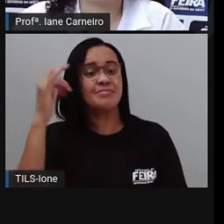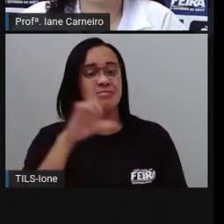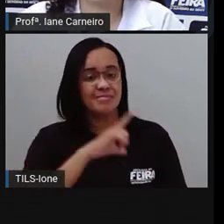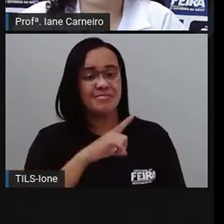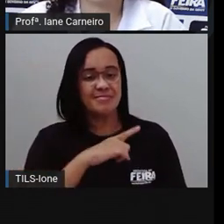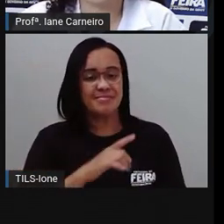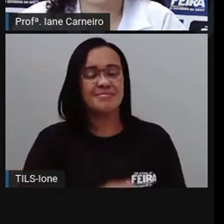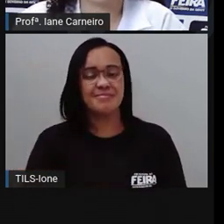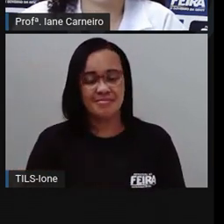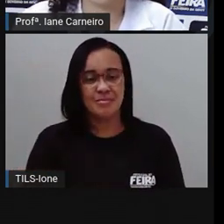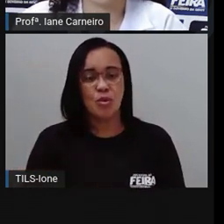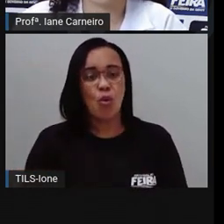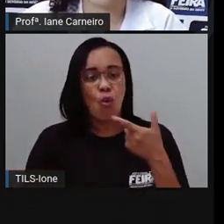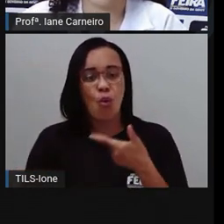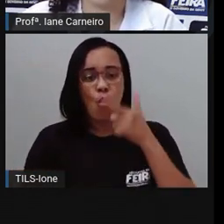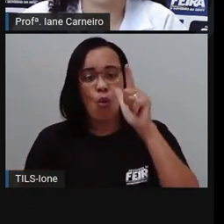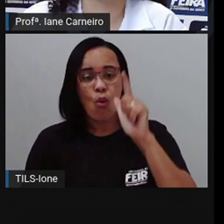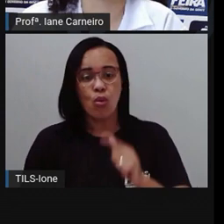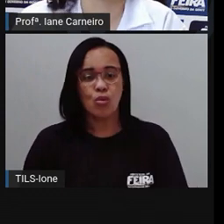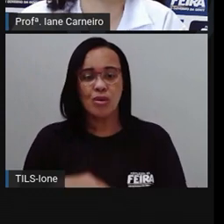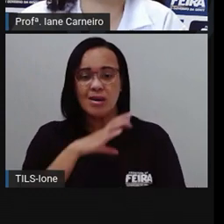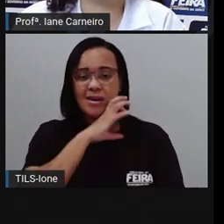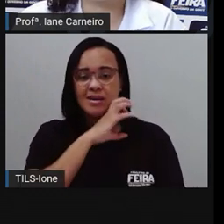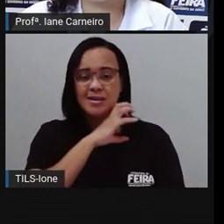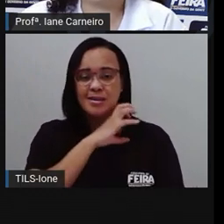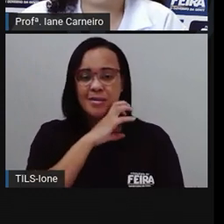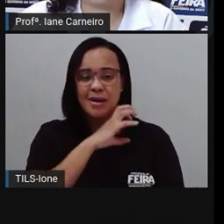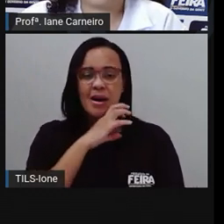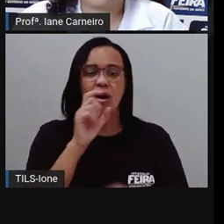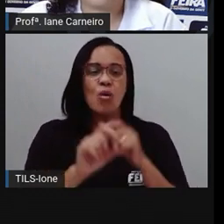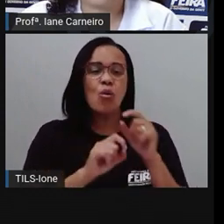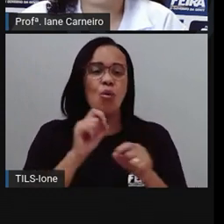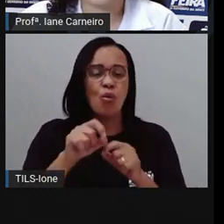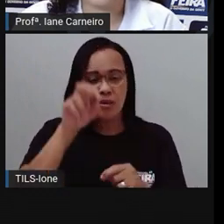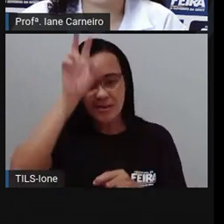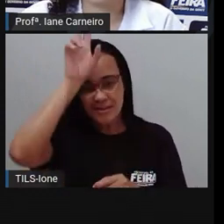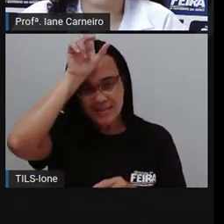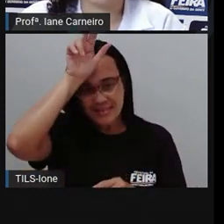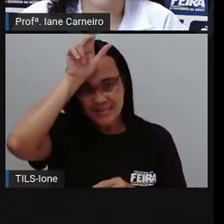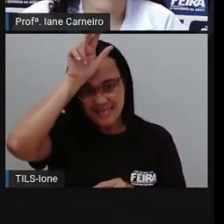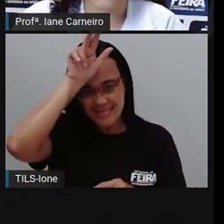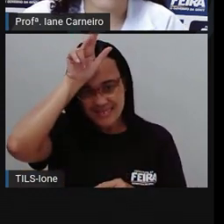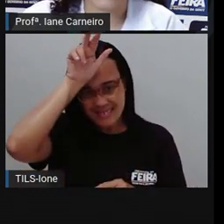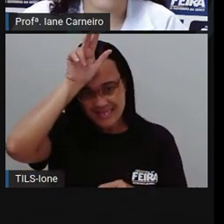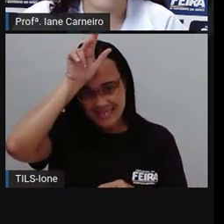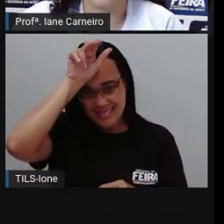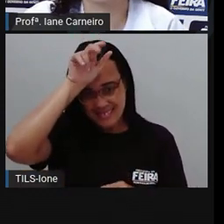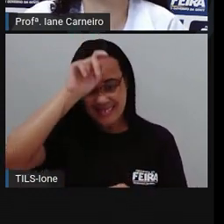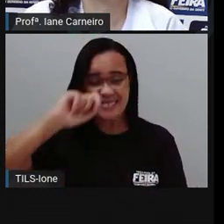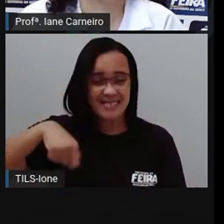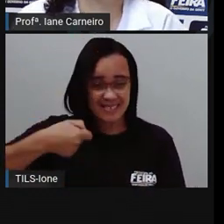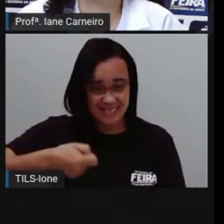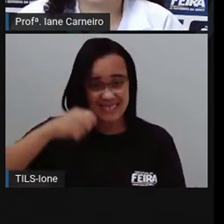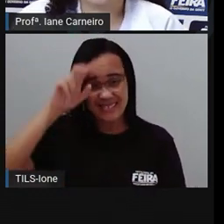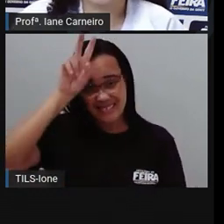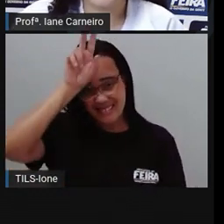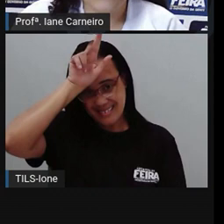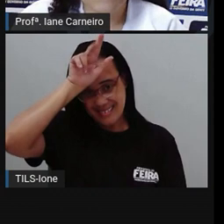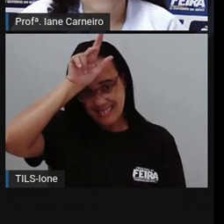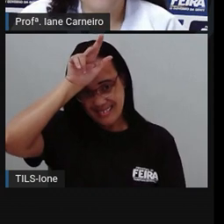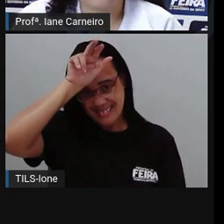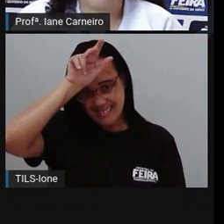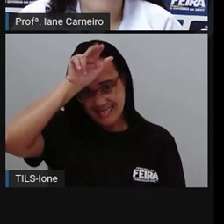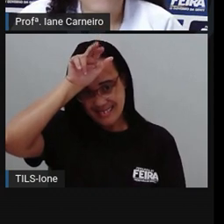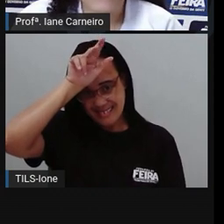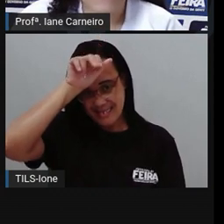Tem mais algum animal no poema de Elia José? Tem a barata. Quem aí tem medo de barata? Então, ó, vamos